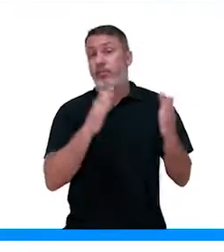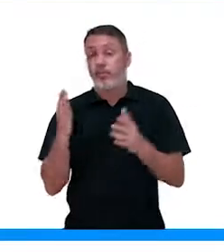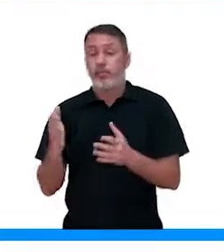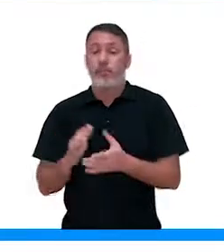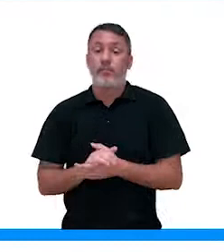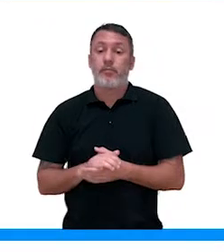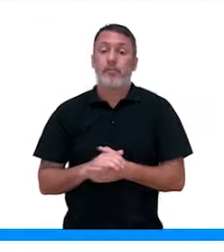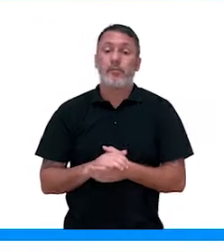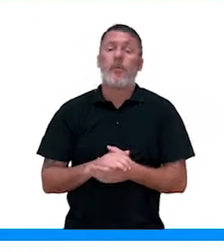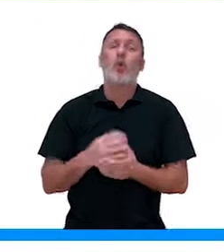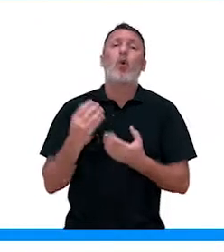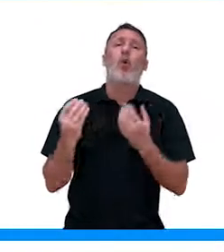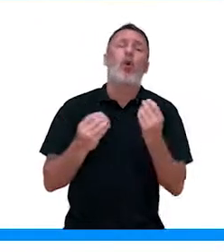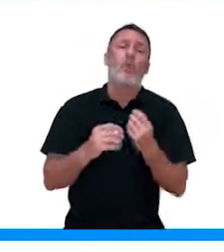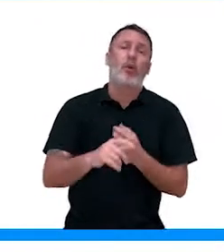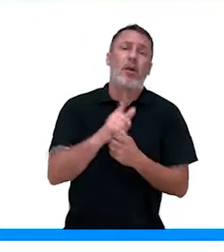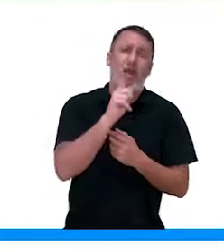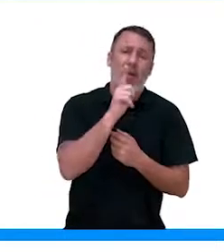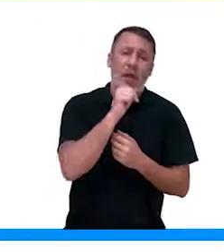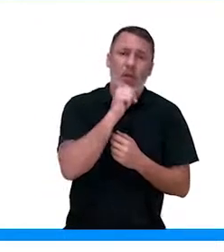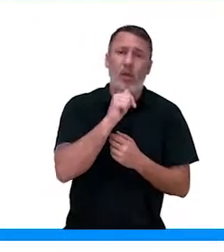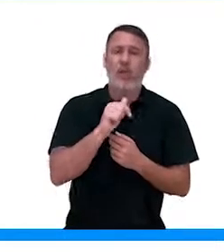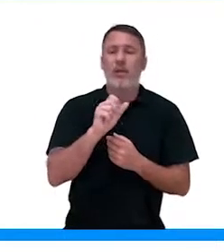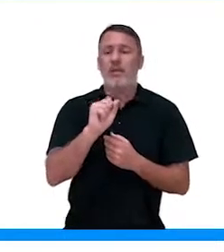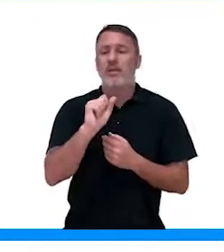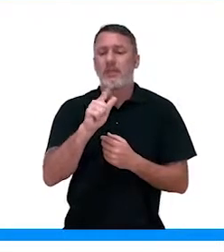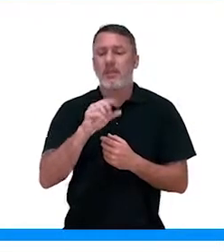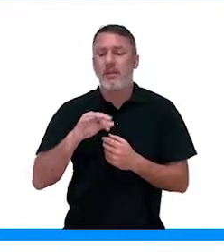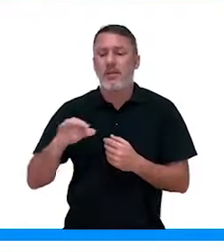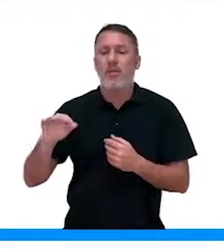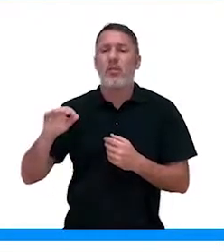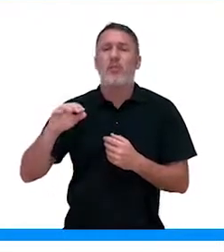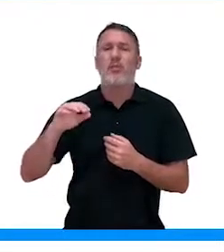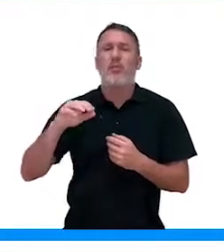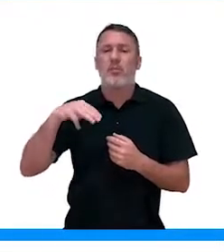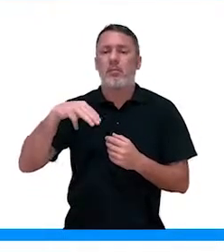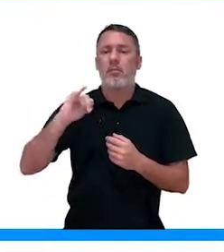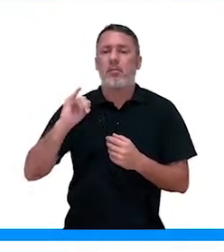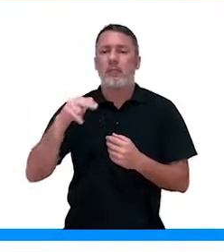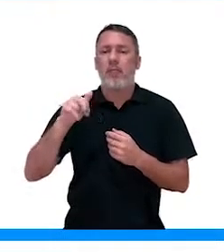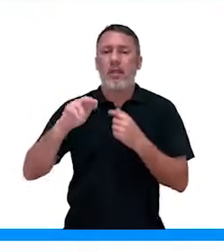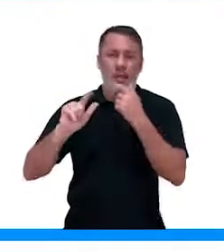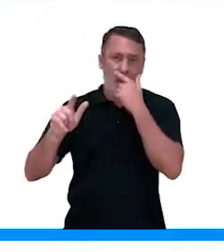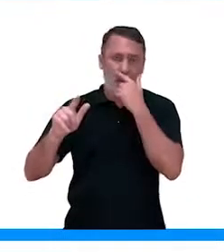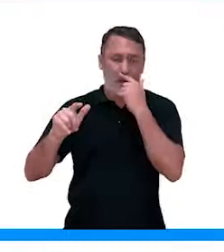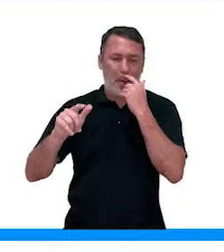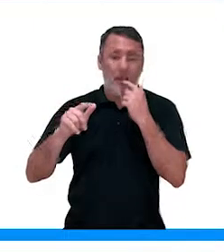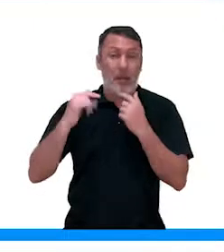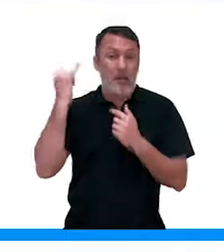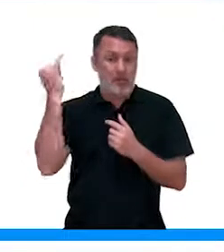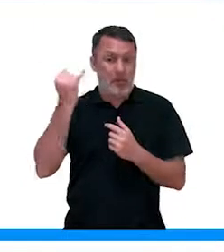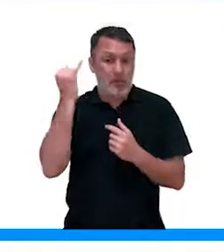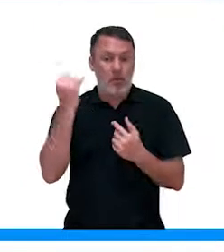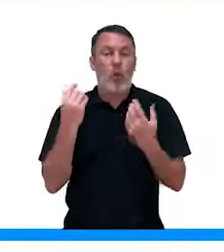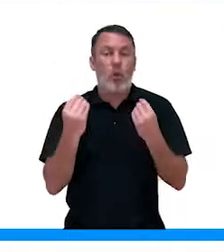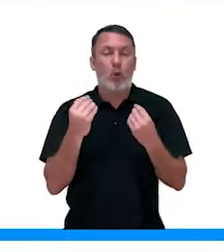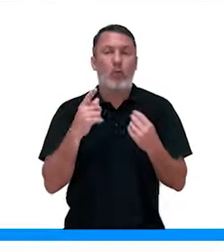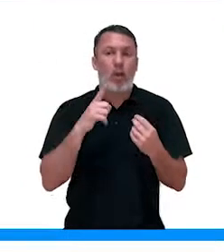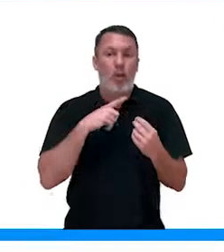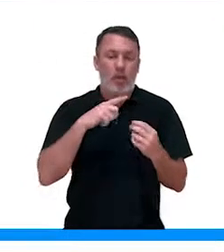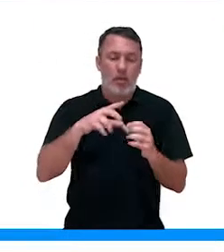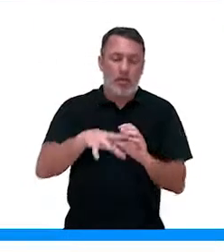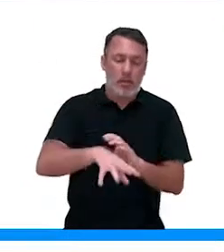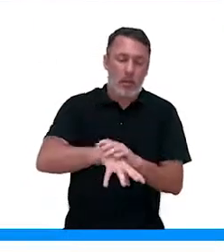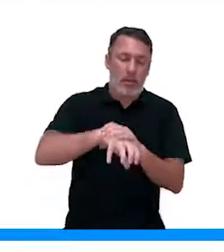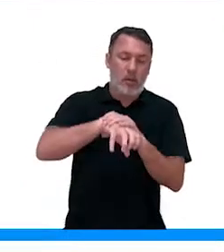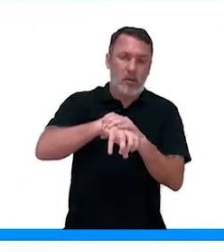Como que acontece a absorção de água e de sais minerais? Que a gente viu que é tão importante. Elas vão penetrar pelas extremidades